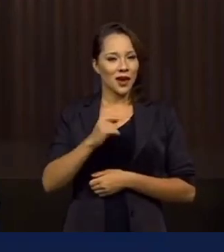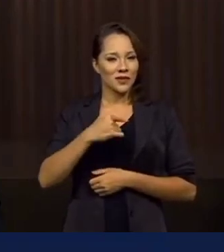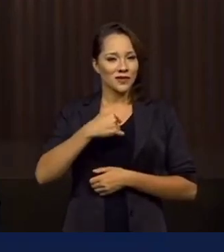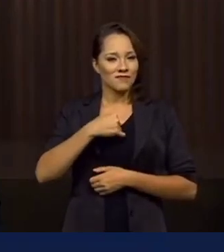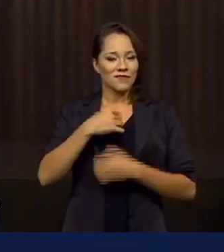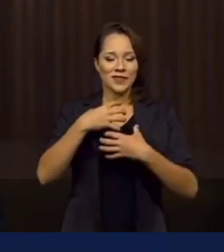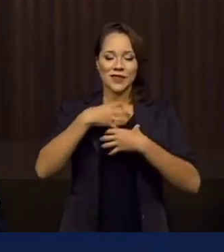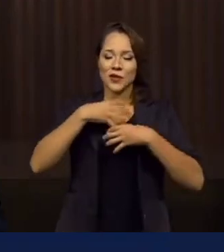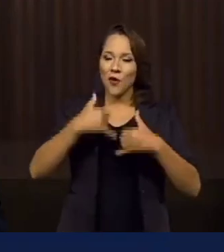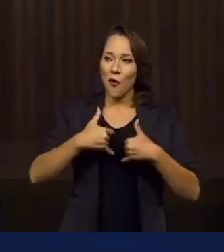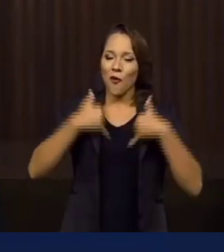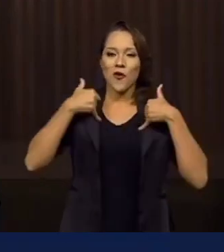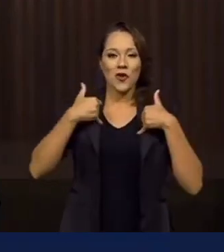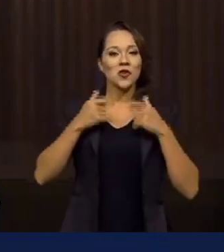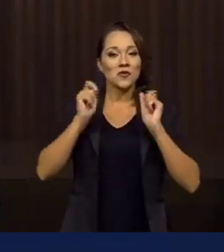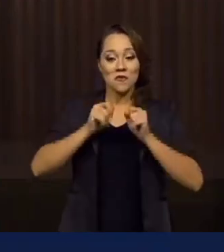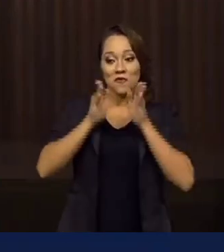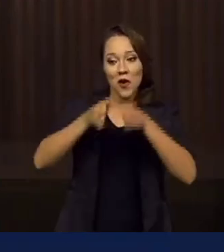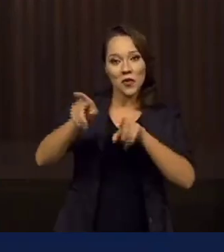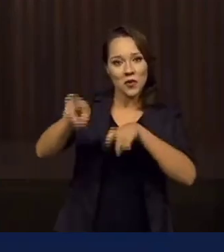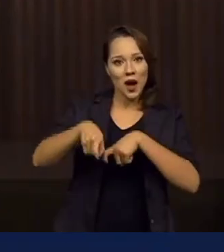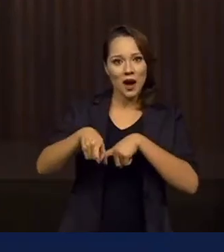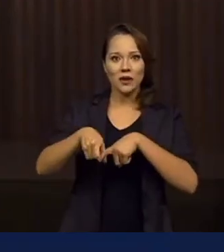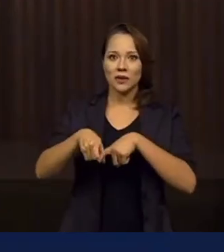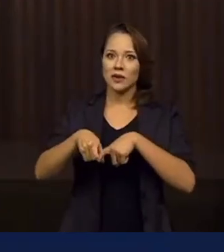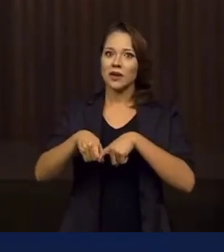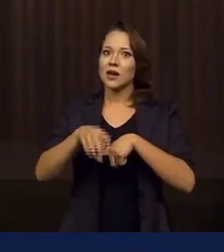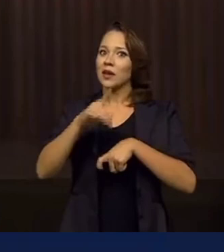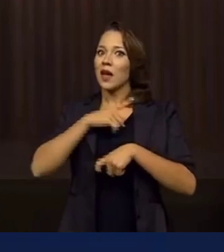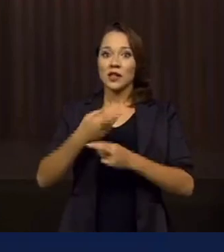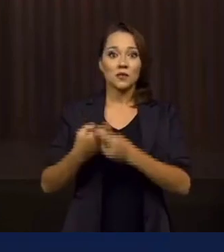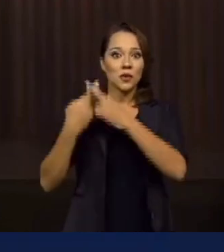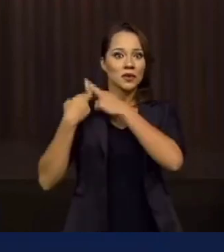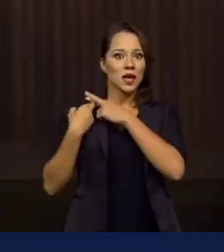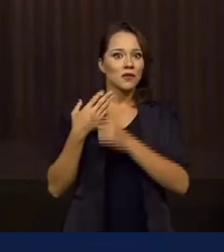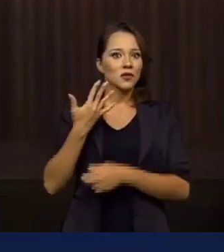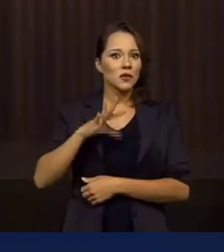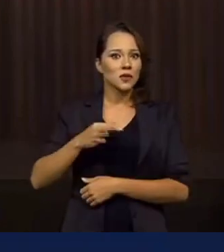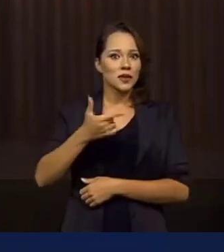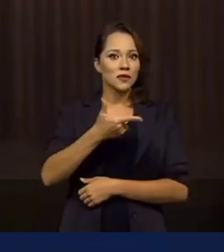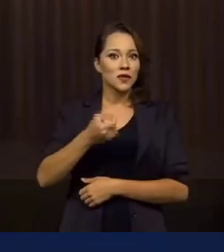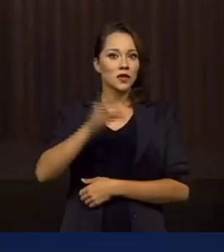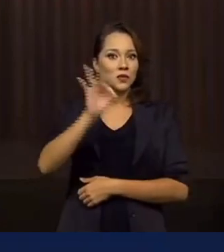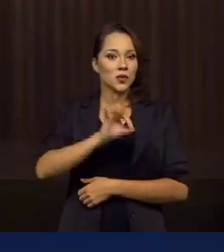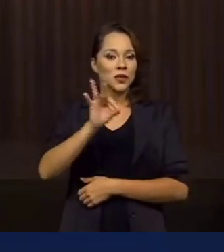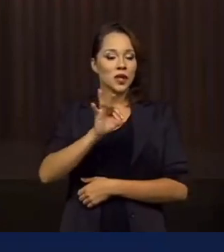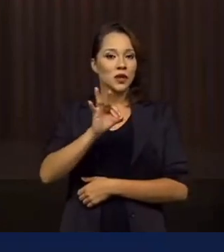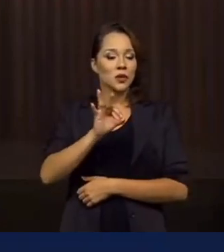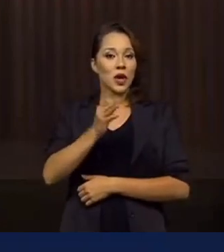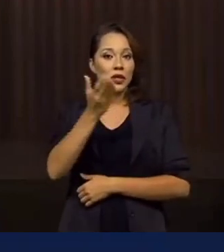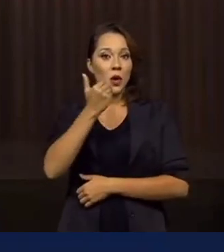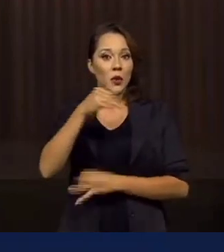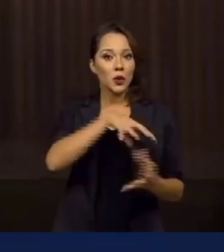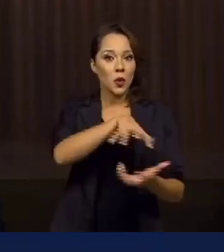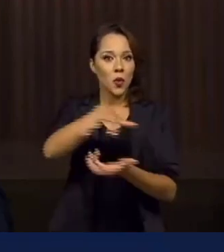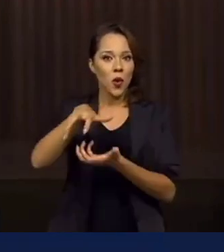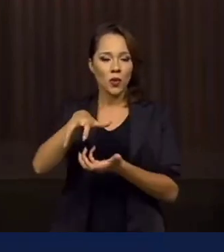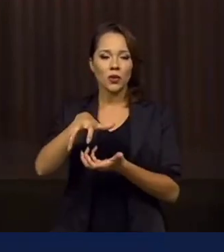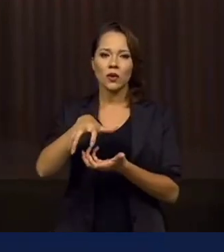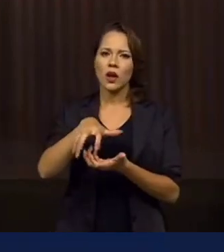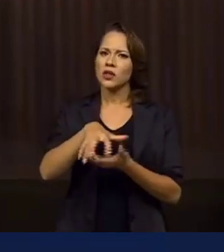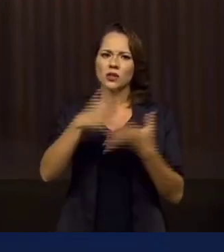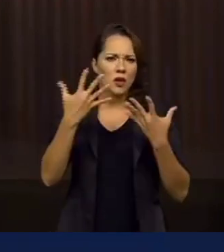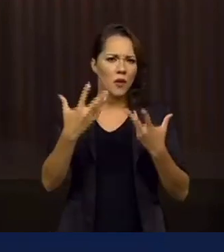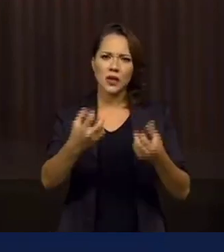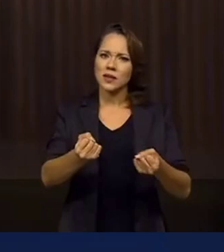de nossa vocação para o agro, respondendo pelo fornecimento de cerca de 20% da produção mundial, não nos